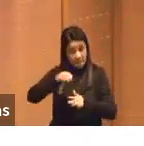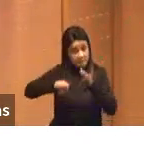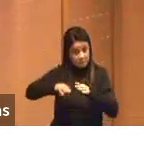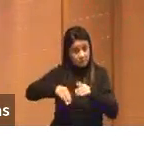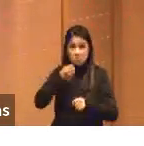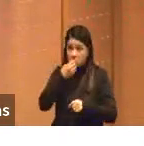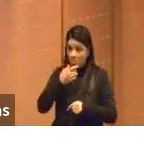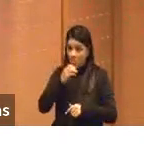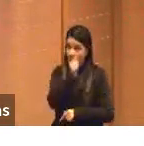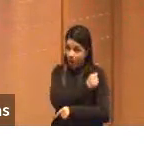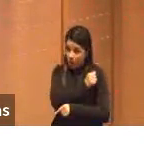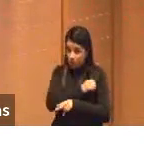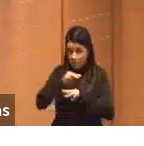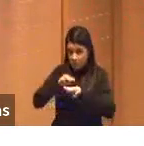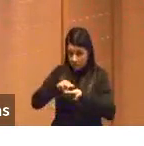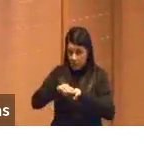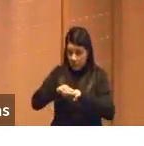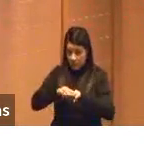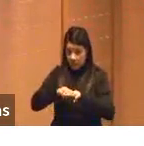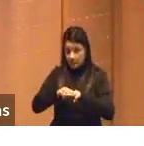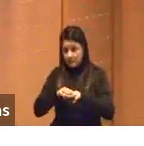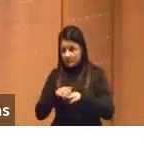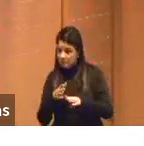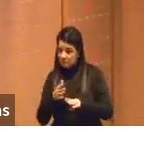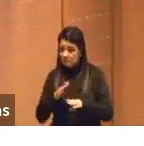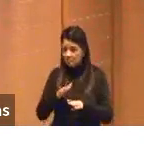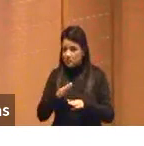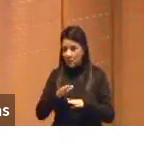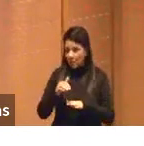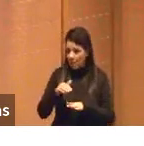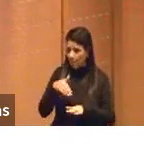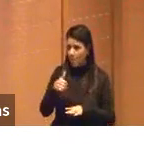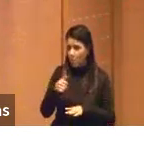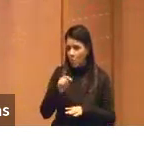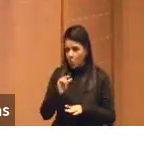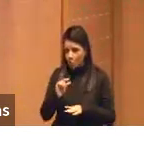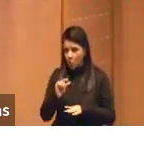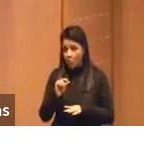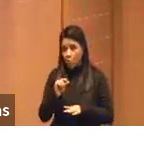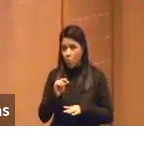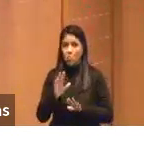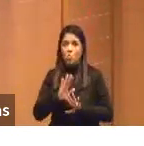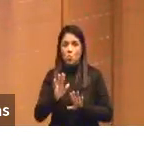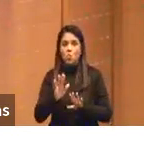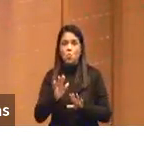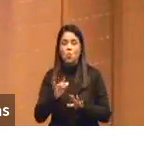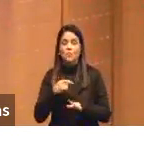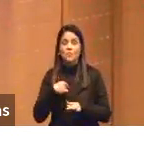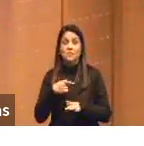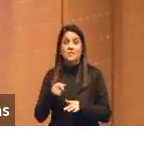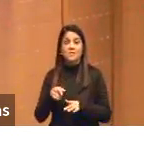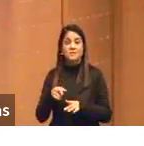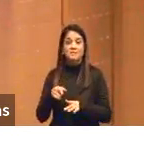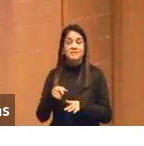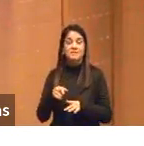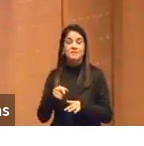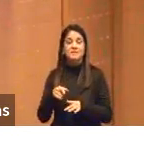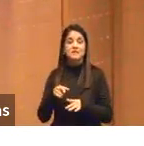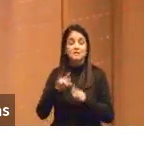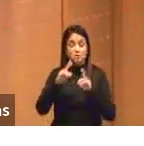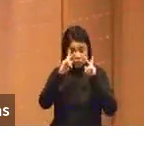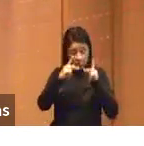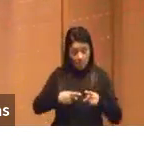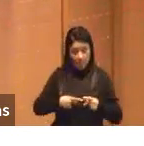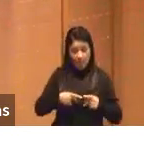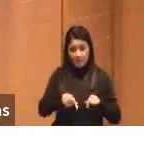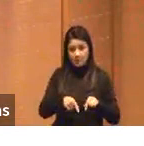matemática, porque ele ficou ali um pouco melhor, mas não é absurdamente melhor quando você considera as humanas,